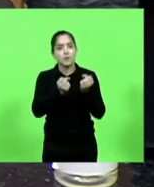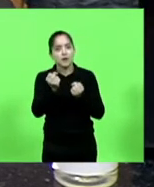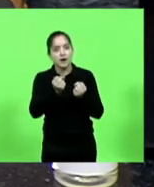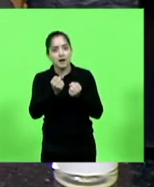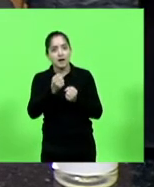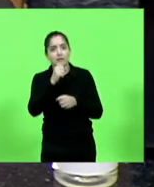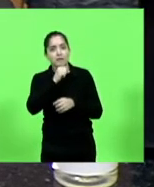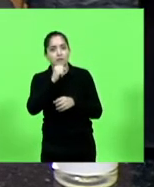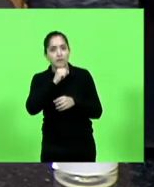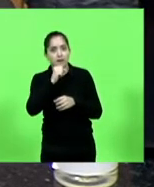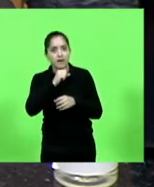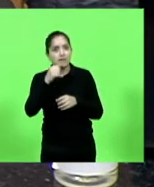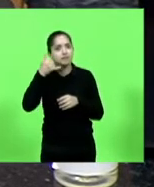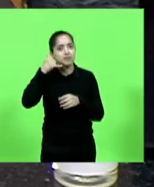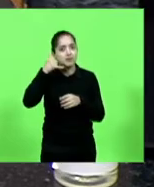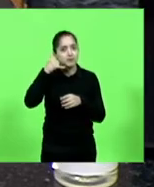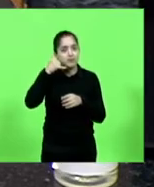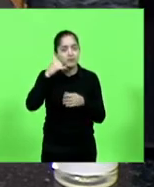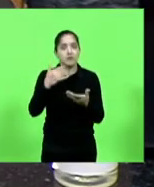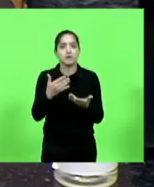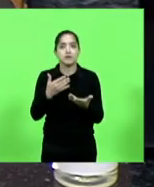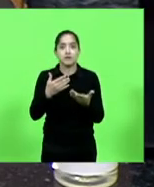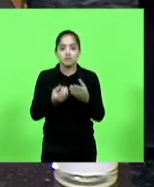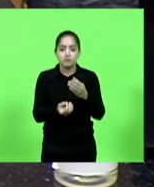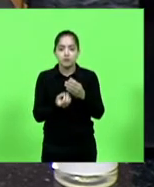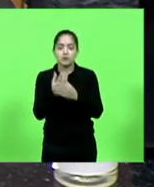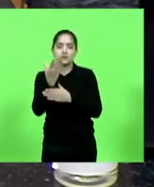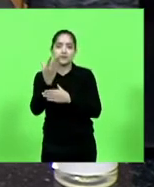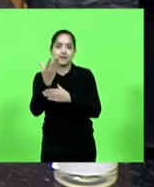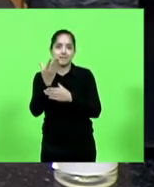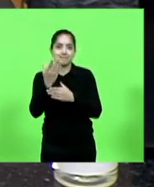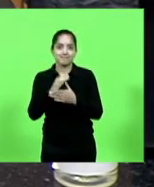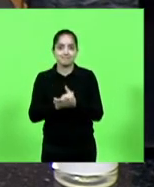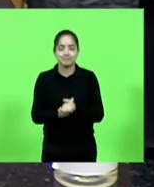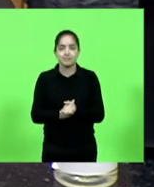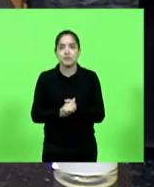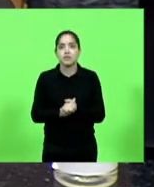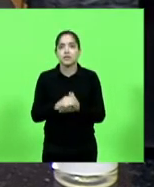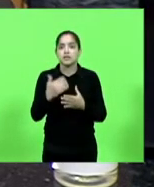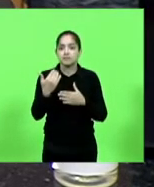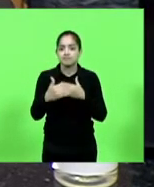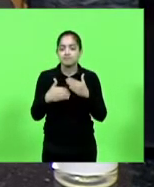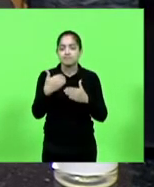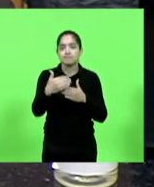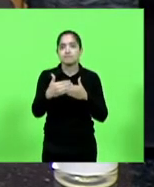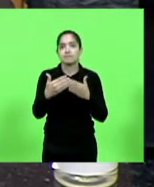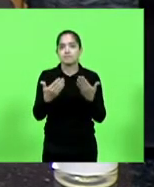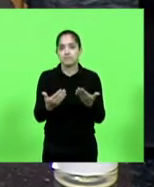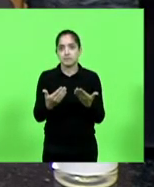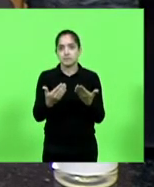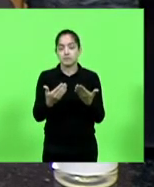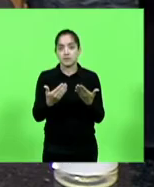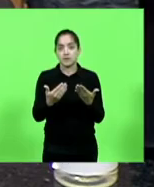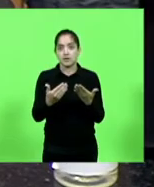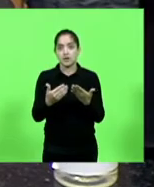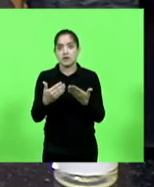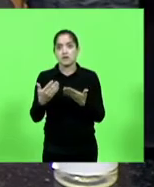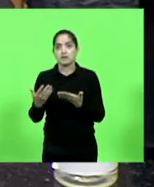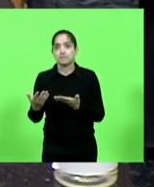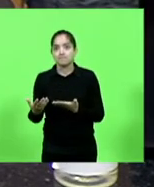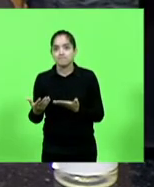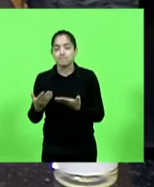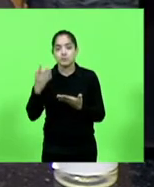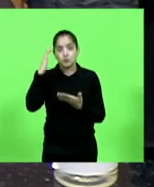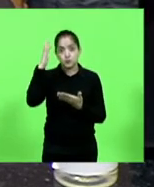linha telefônica, que falou, poxa, vou criar um empreendimento e nós somos da grandeza da nossa alma, dos nossos